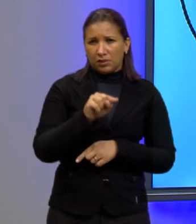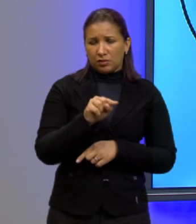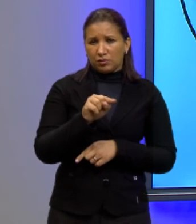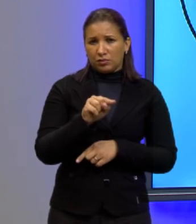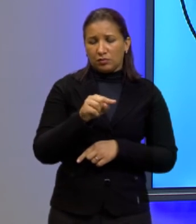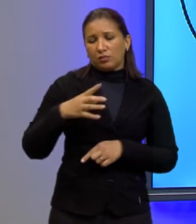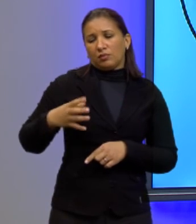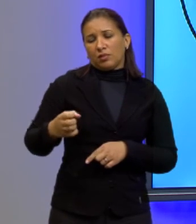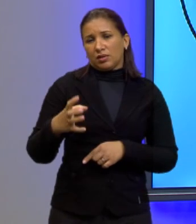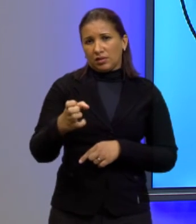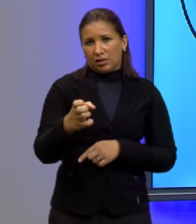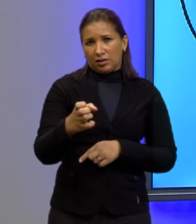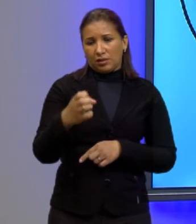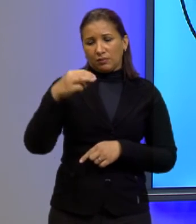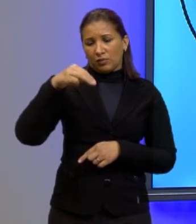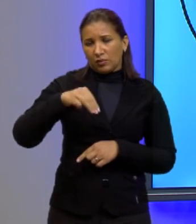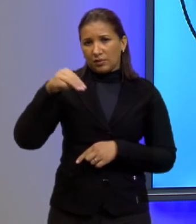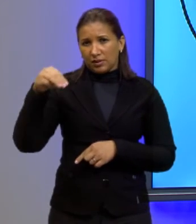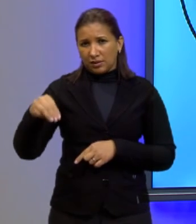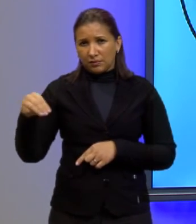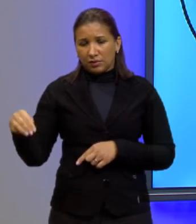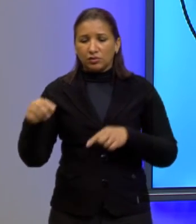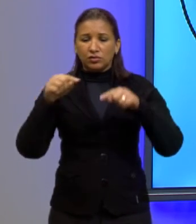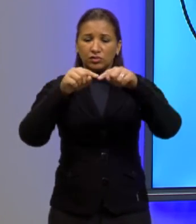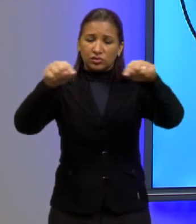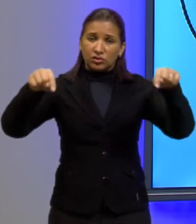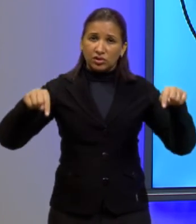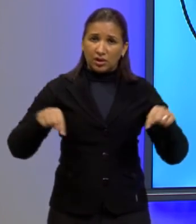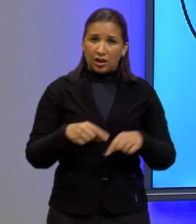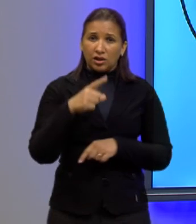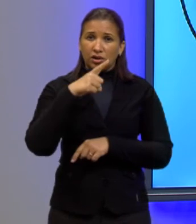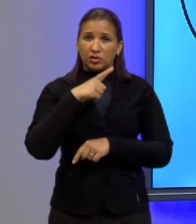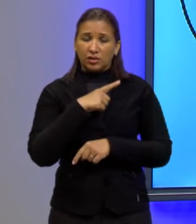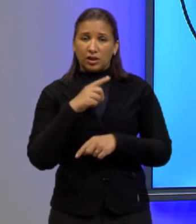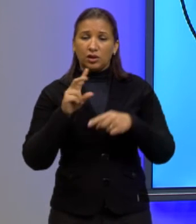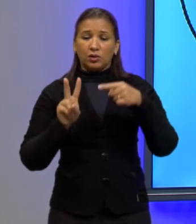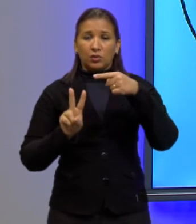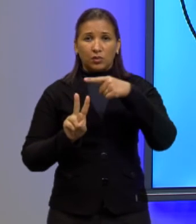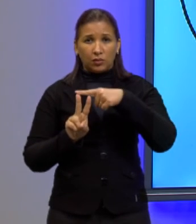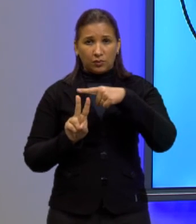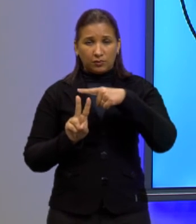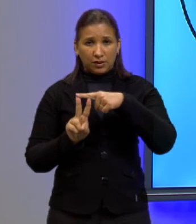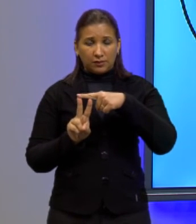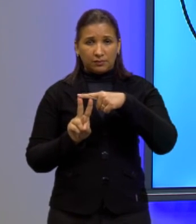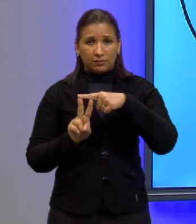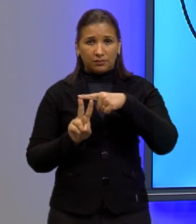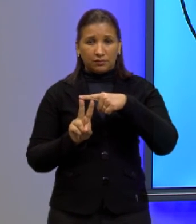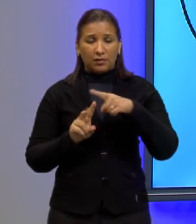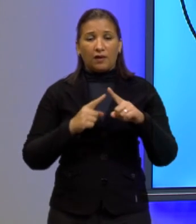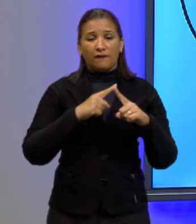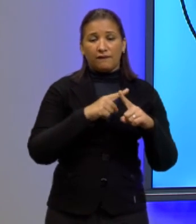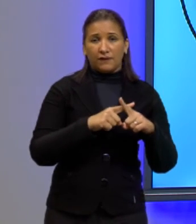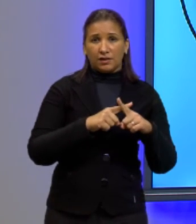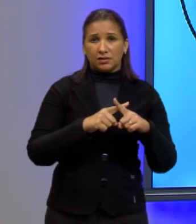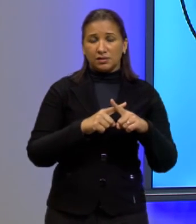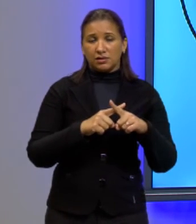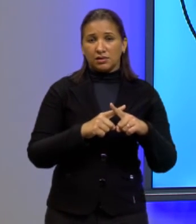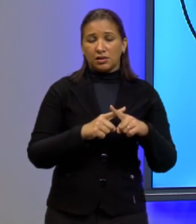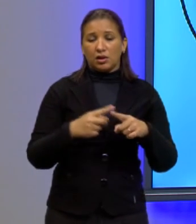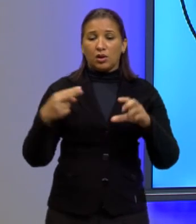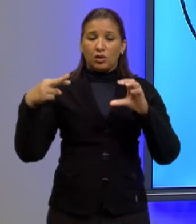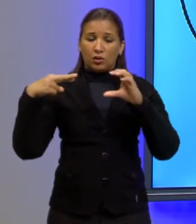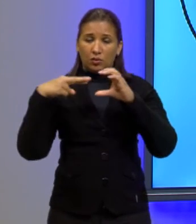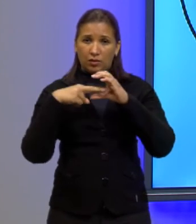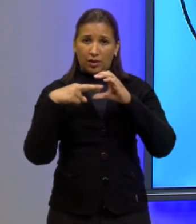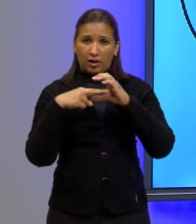quadrado então o que que eu tenho? o pi vezes o raio ao quadrado vezes o